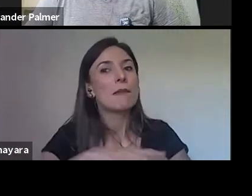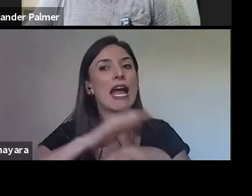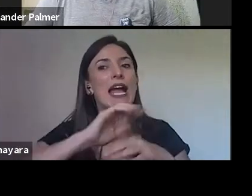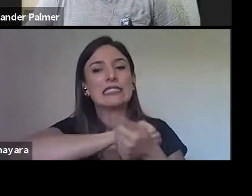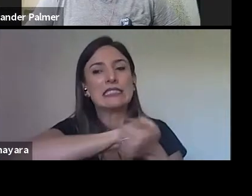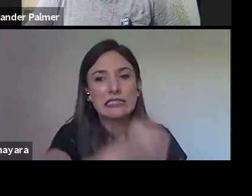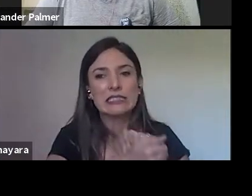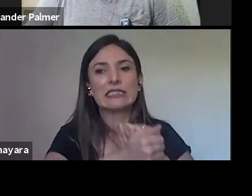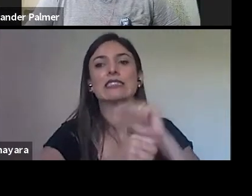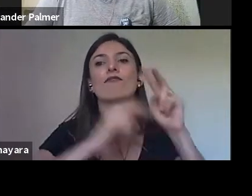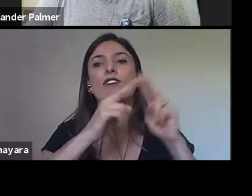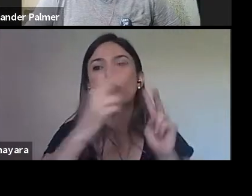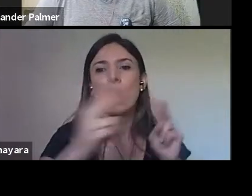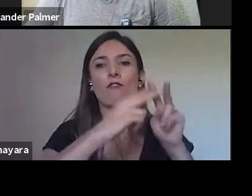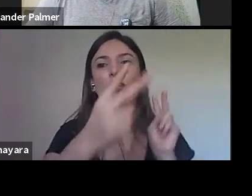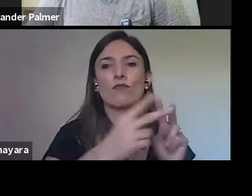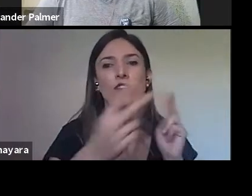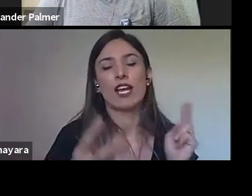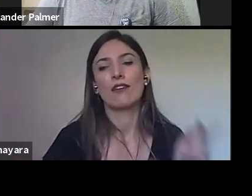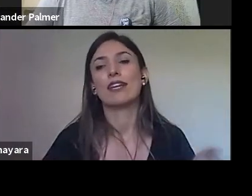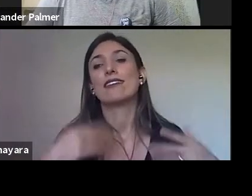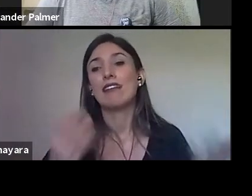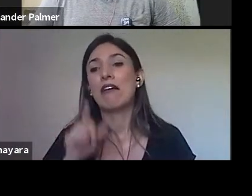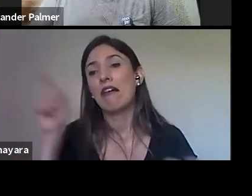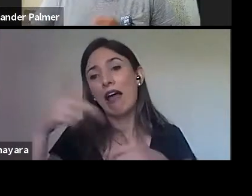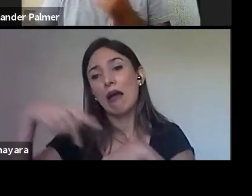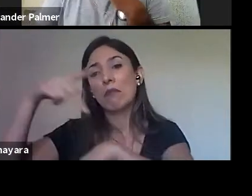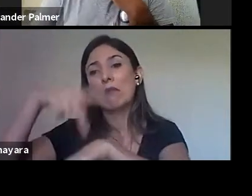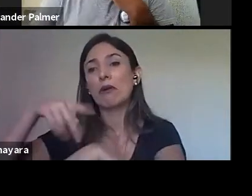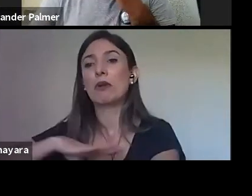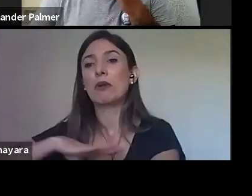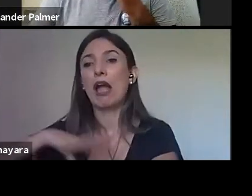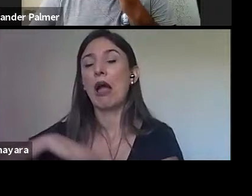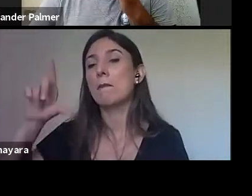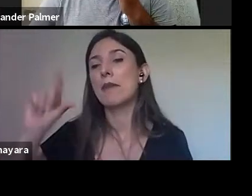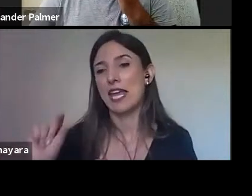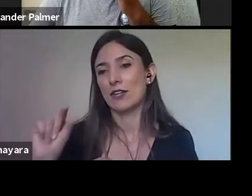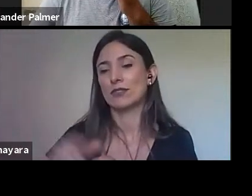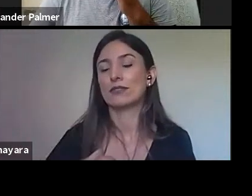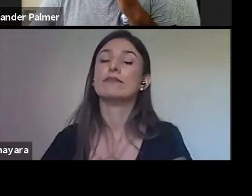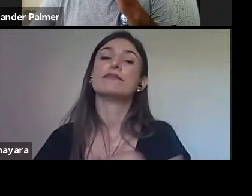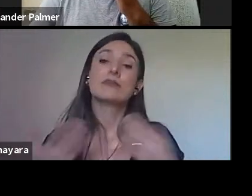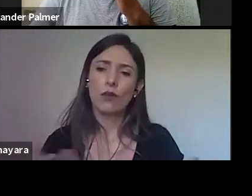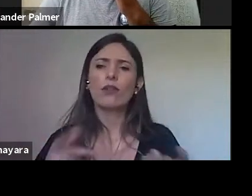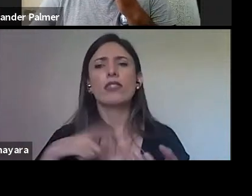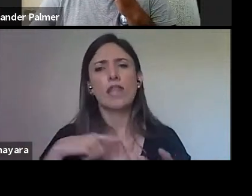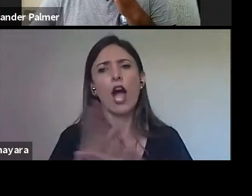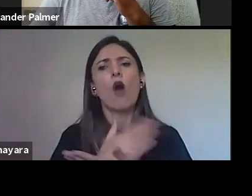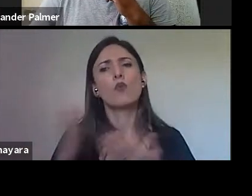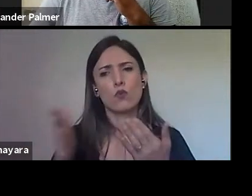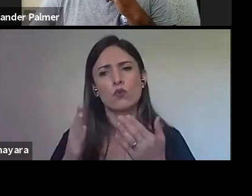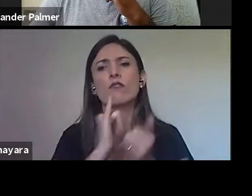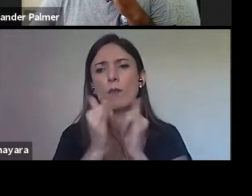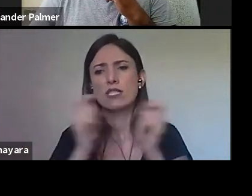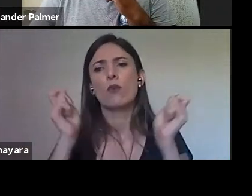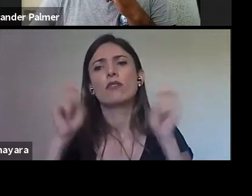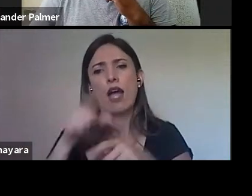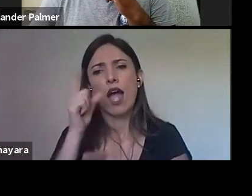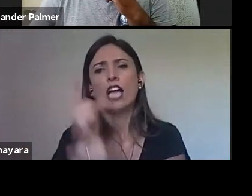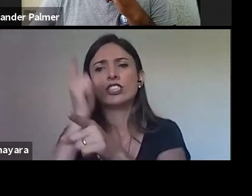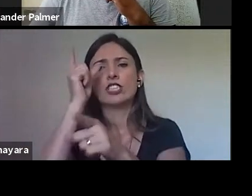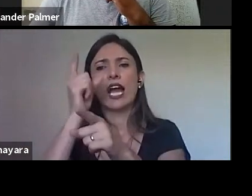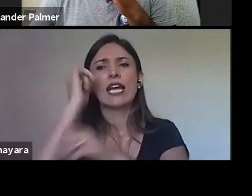momento e isso não é tão forte em Portugal. Mas a gente tem algumas fontes online que a gente tem acesso a esses